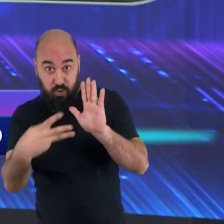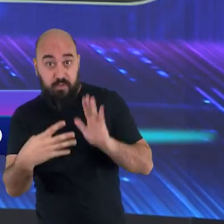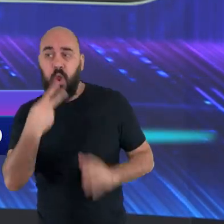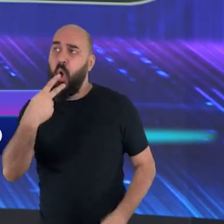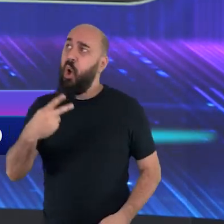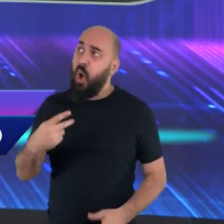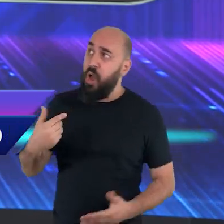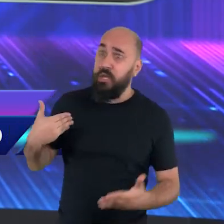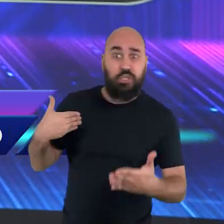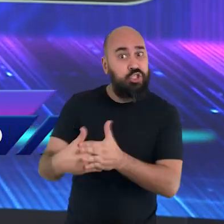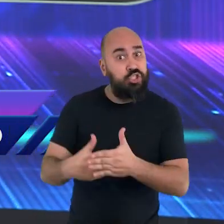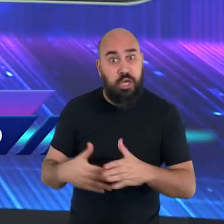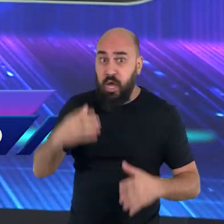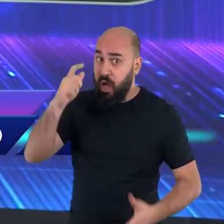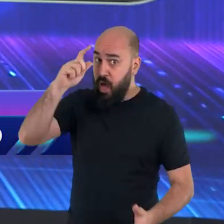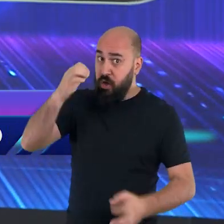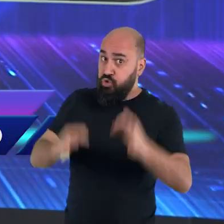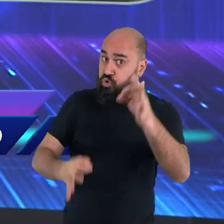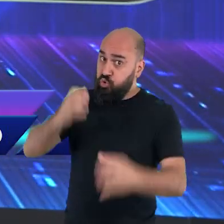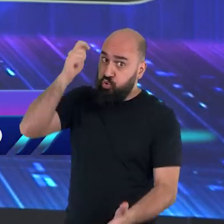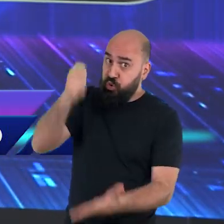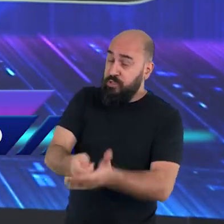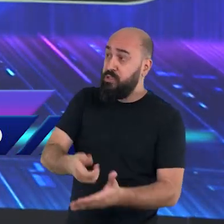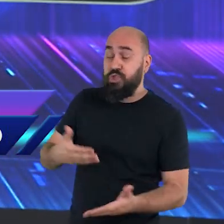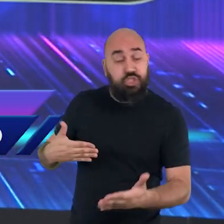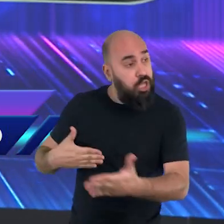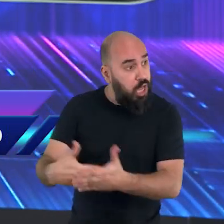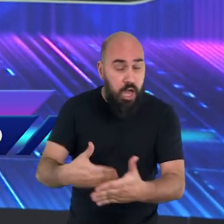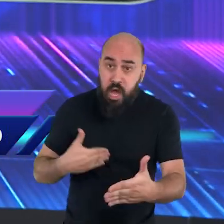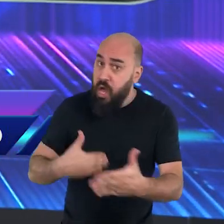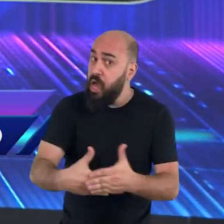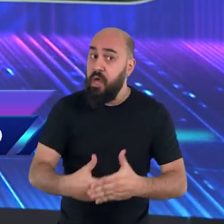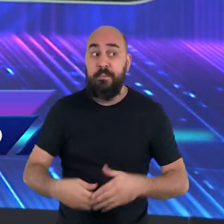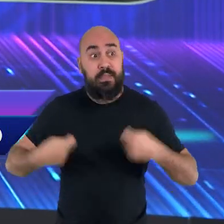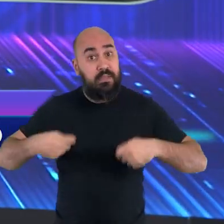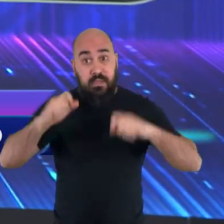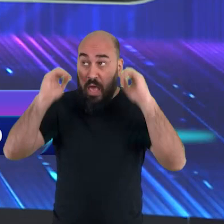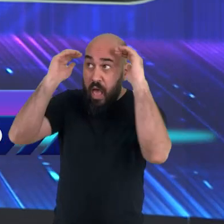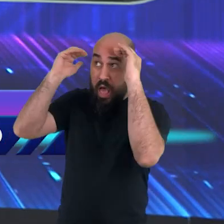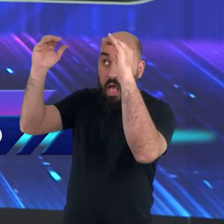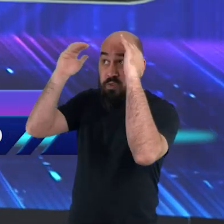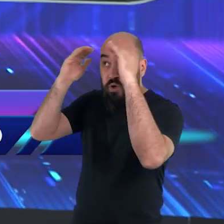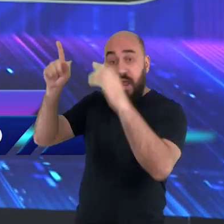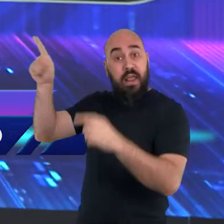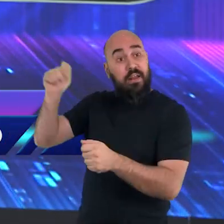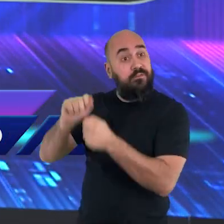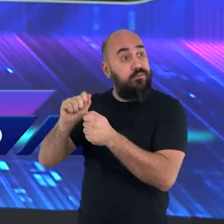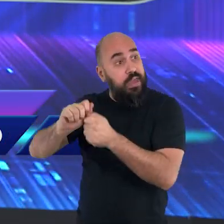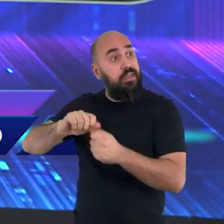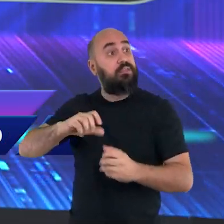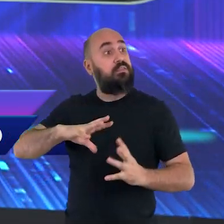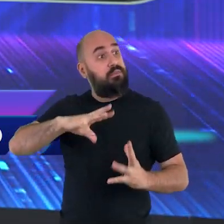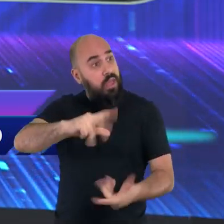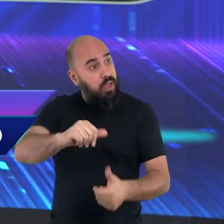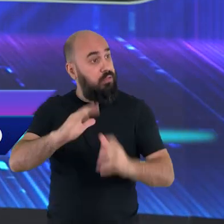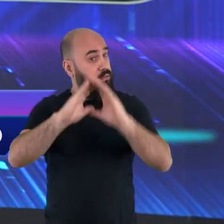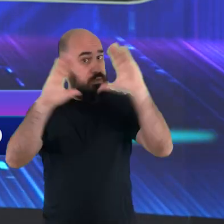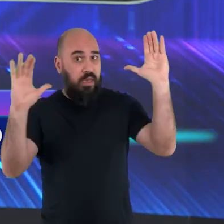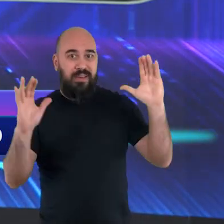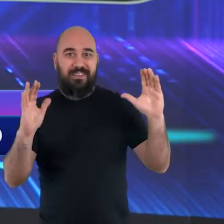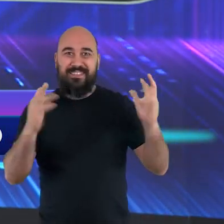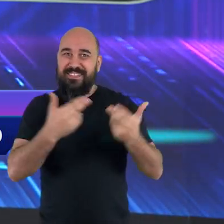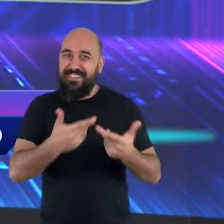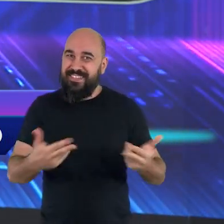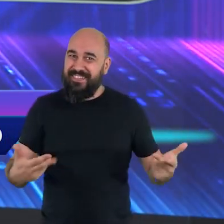Porque Ele criou. Deus é o Criador. E olha o que diz a sequência do versículo 11. Diz assim, olha. E ao